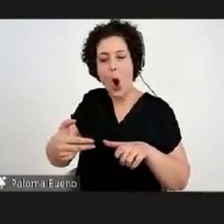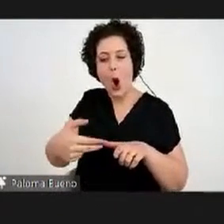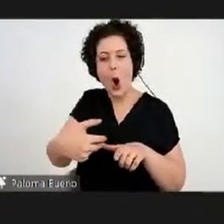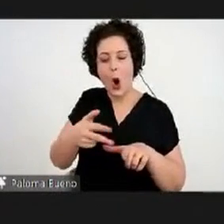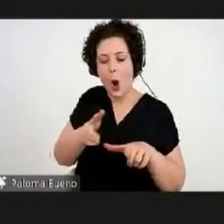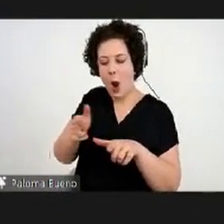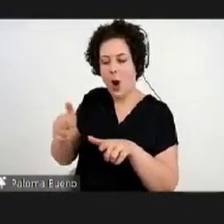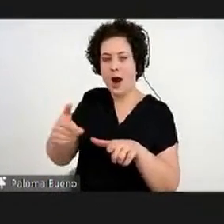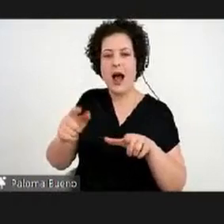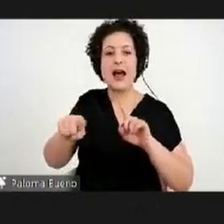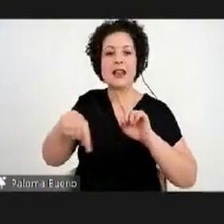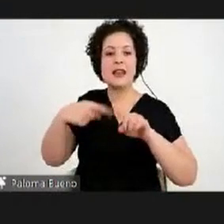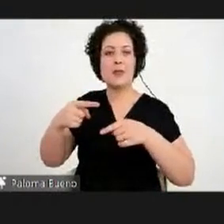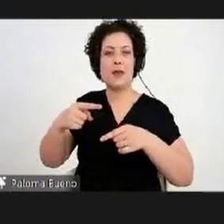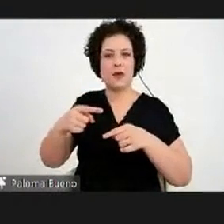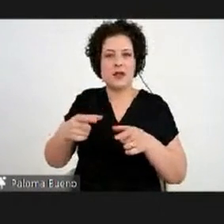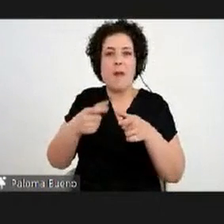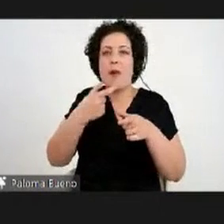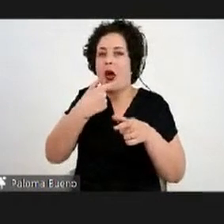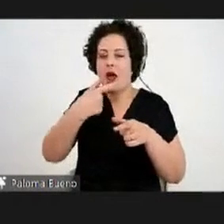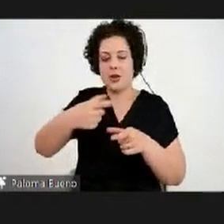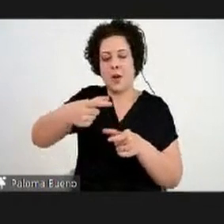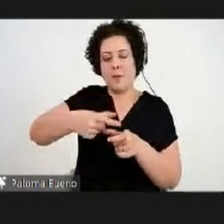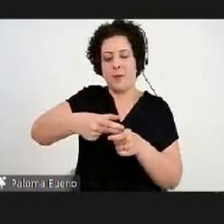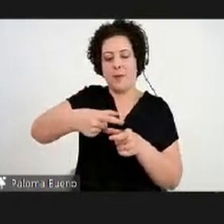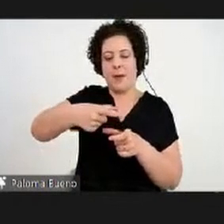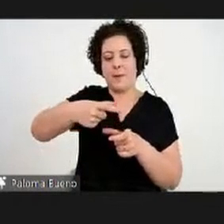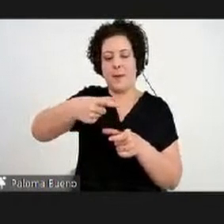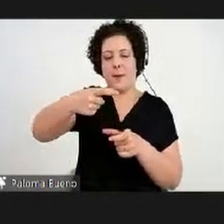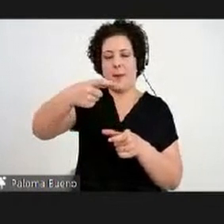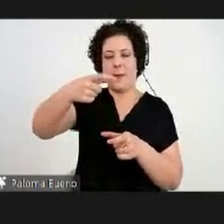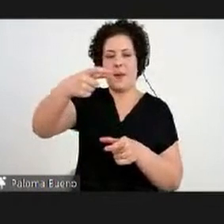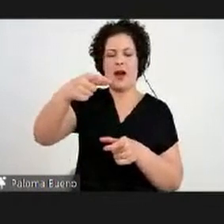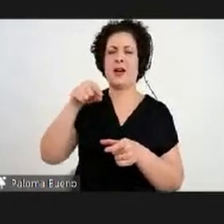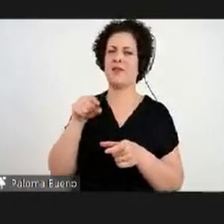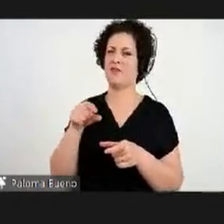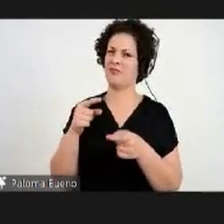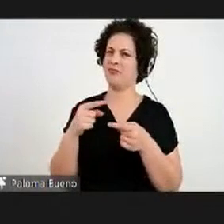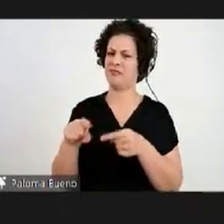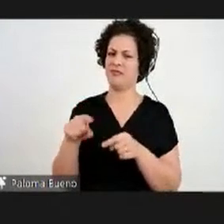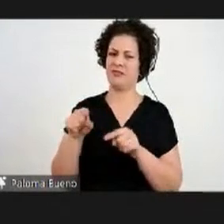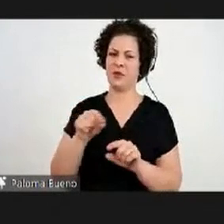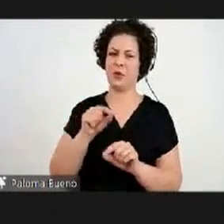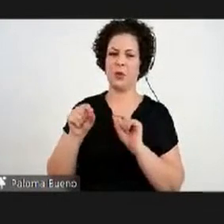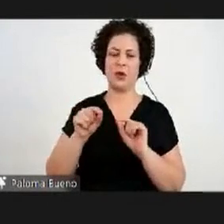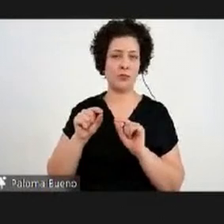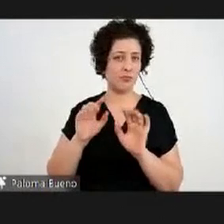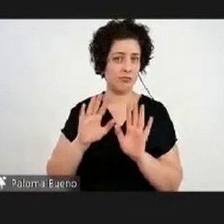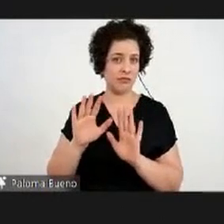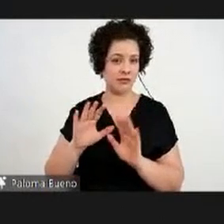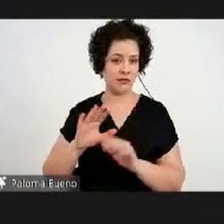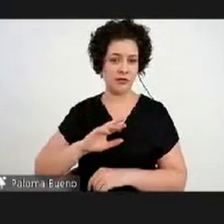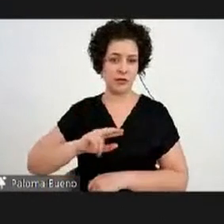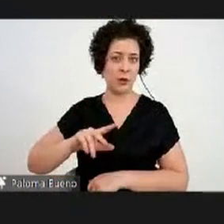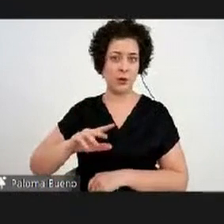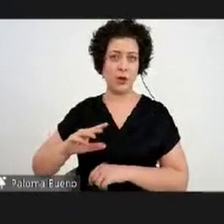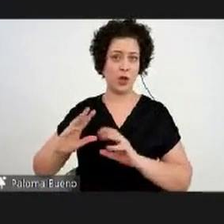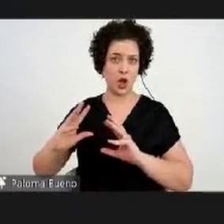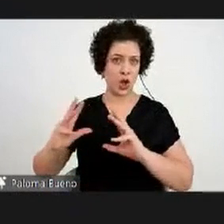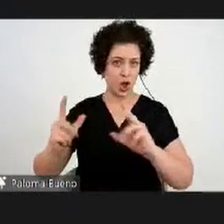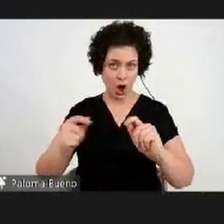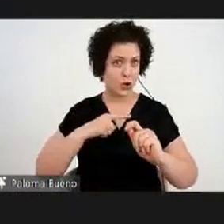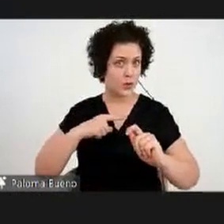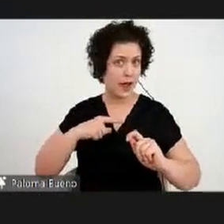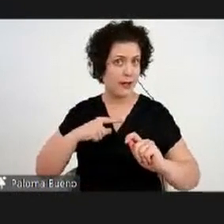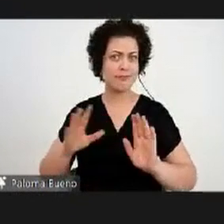bolachas empilhadinhas, fazendo uma crítica de que não são todos que têm essa condição de